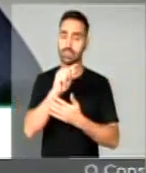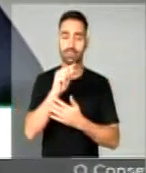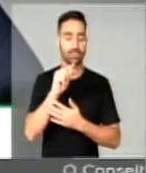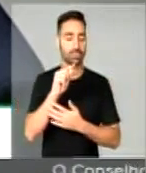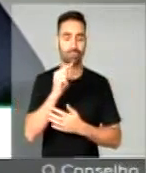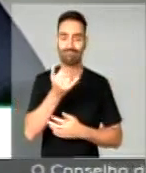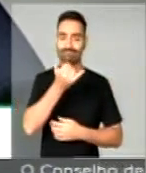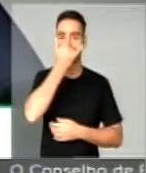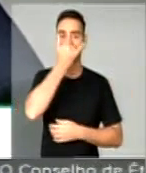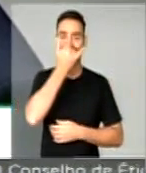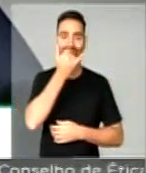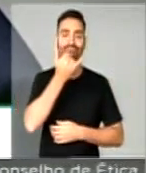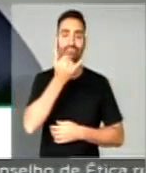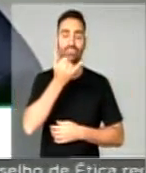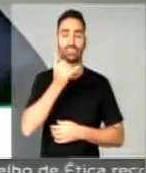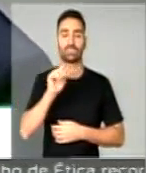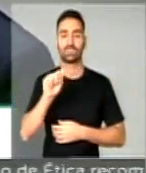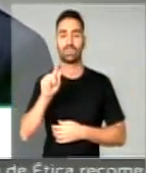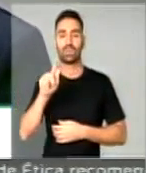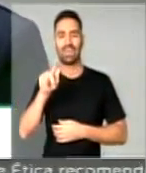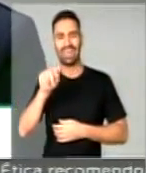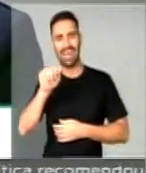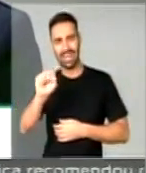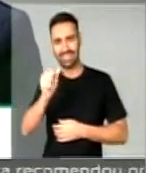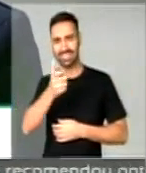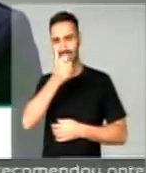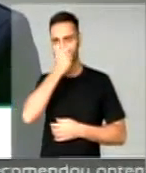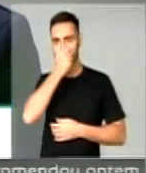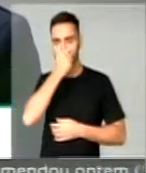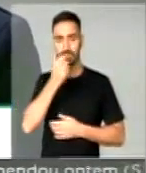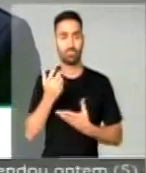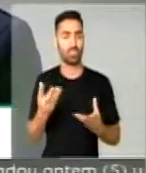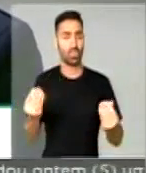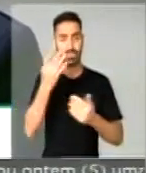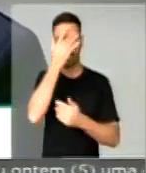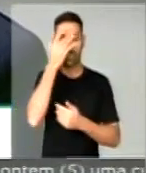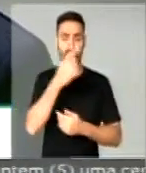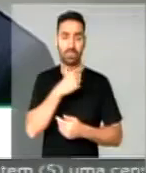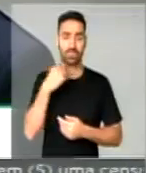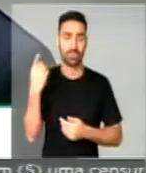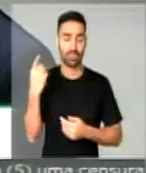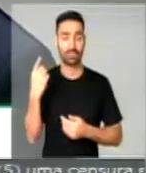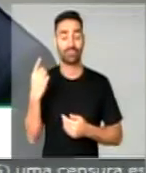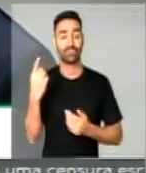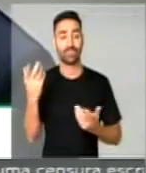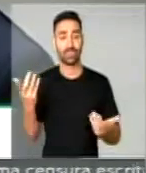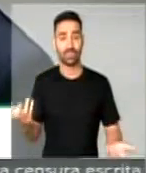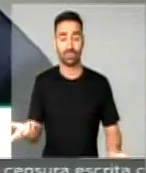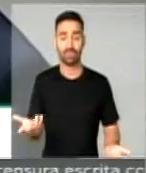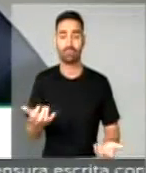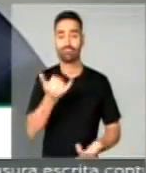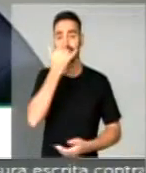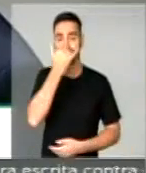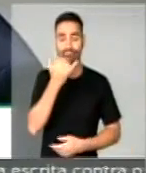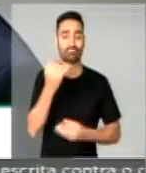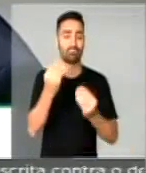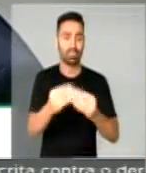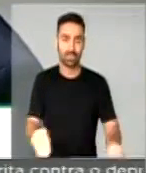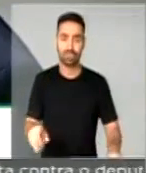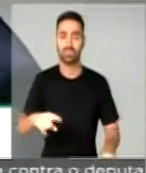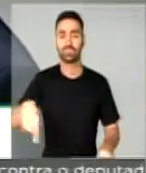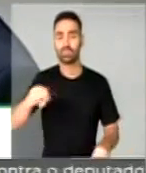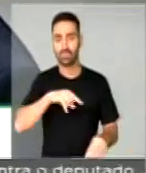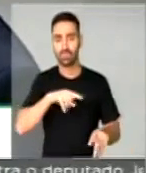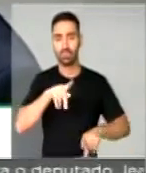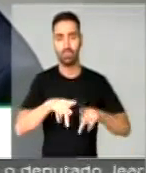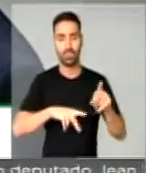de gás químico e que vitimou muitas pessoas e que deixa uma sequela grande para o povo da Síria e para